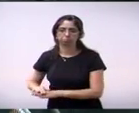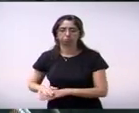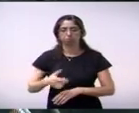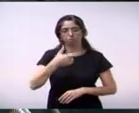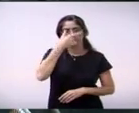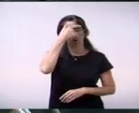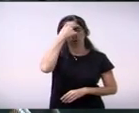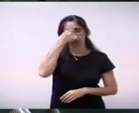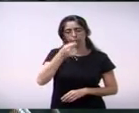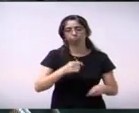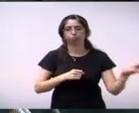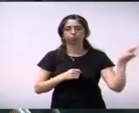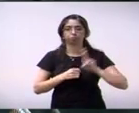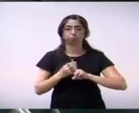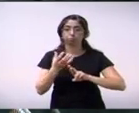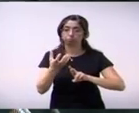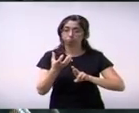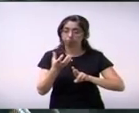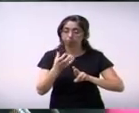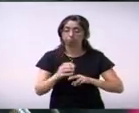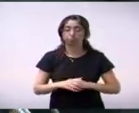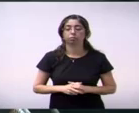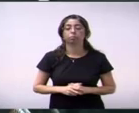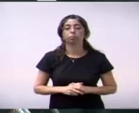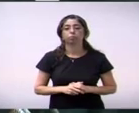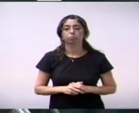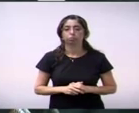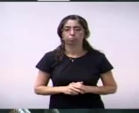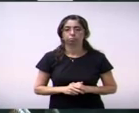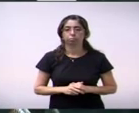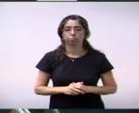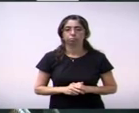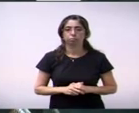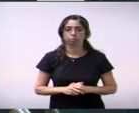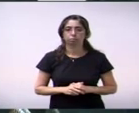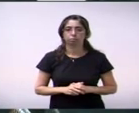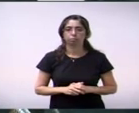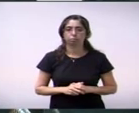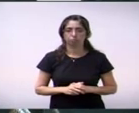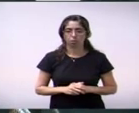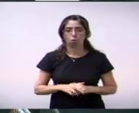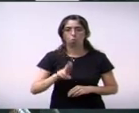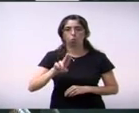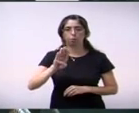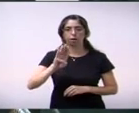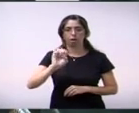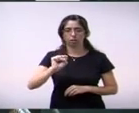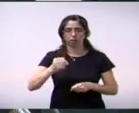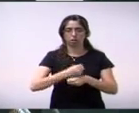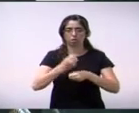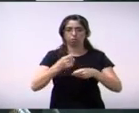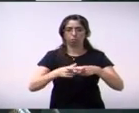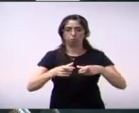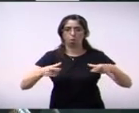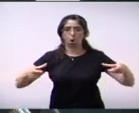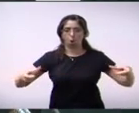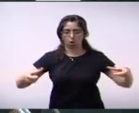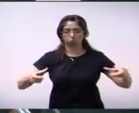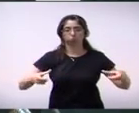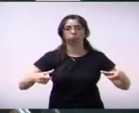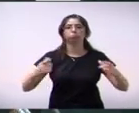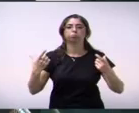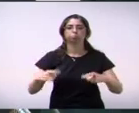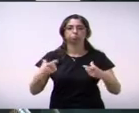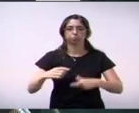Rodrigues requer informações ao Executivo sobre a ampliação da unidade básica de saúde do bairro Coperlotes.